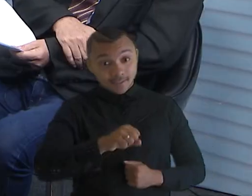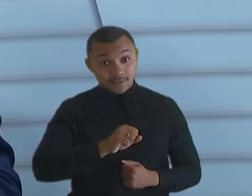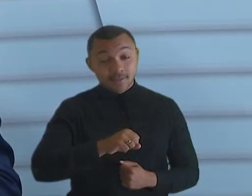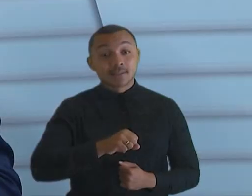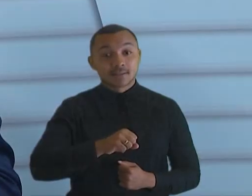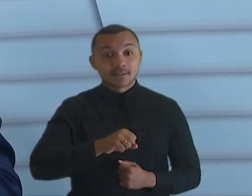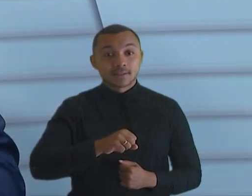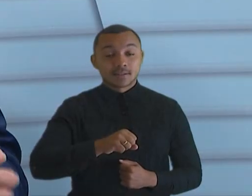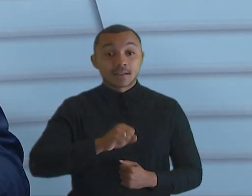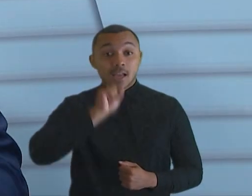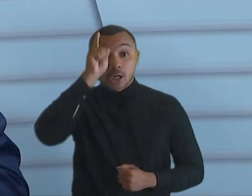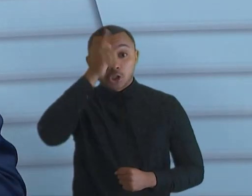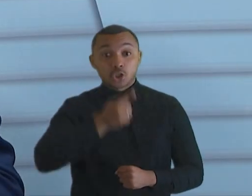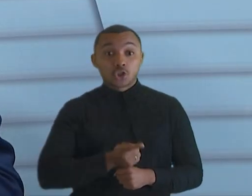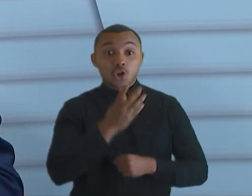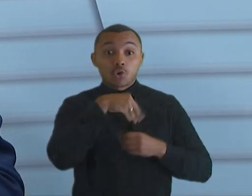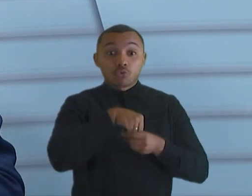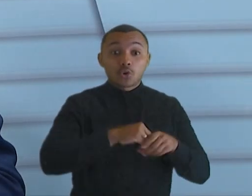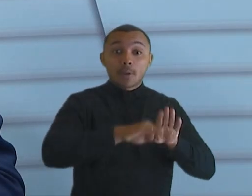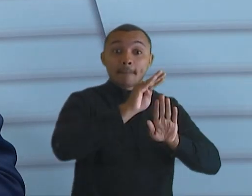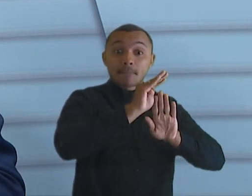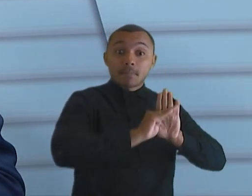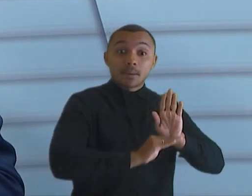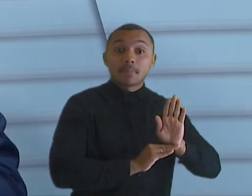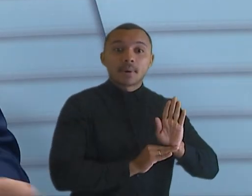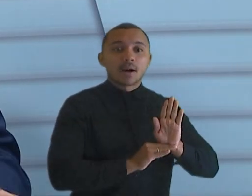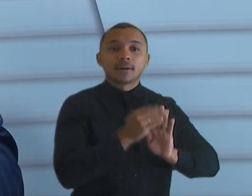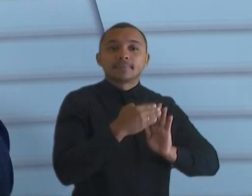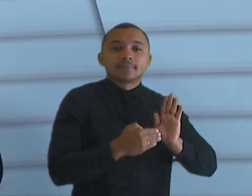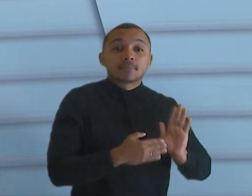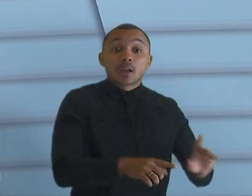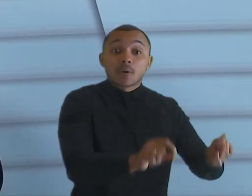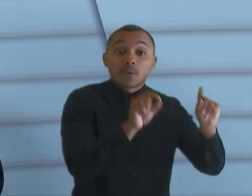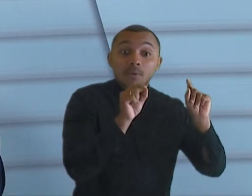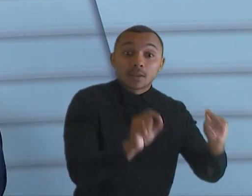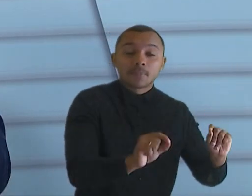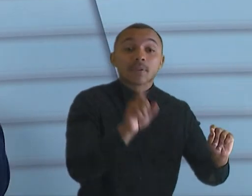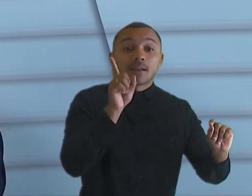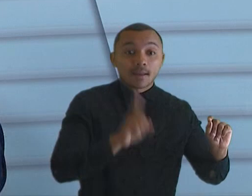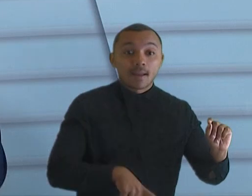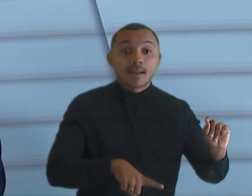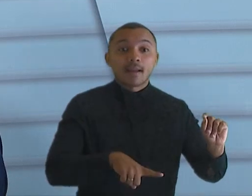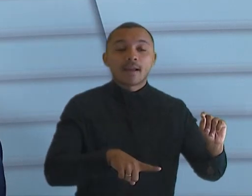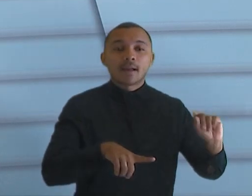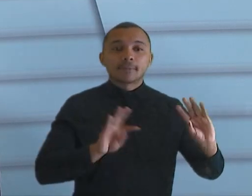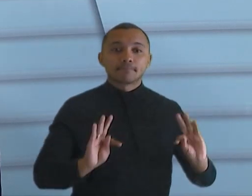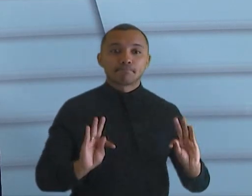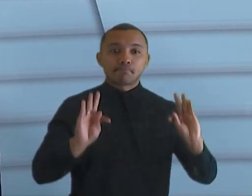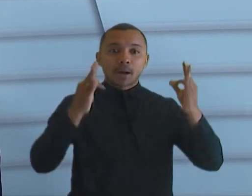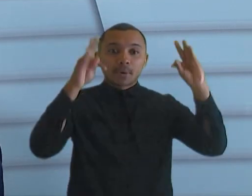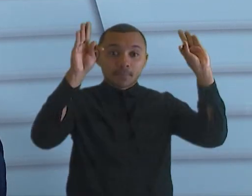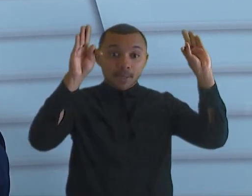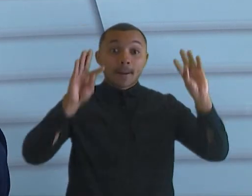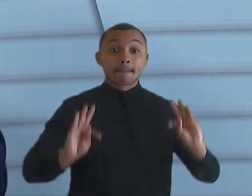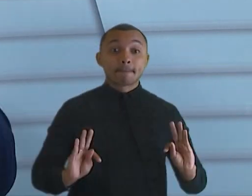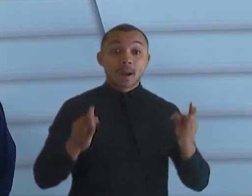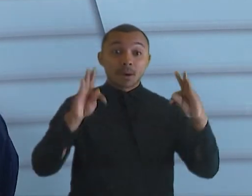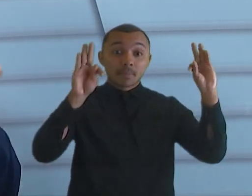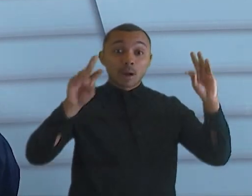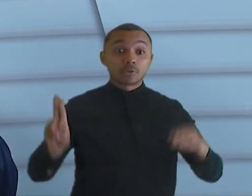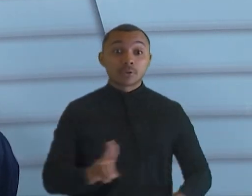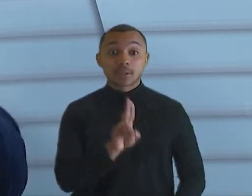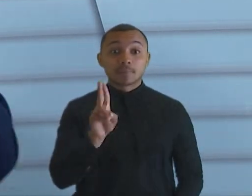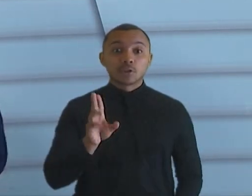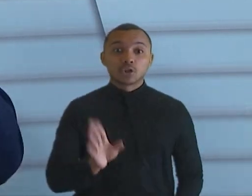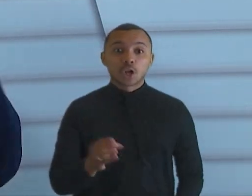pilares da gestão que você colocou até no começo, para além de outros, um deles é o uso intensivo da tecnologia. Nós estamos aí com novas